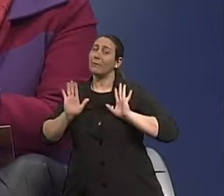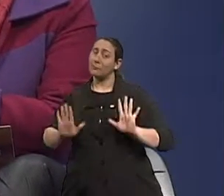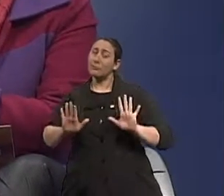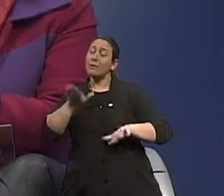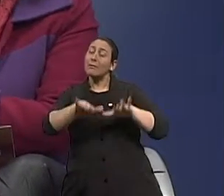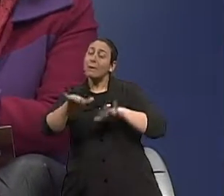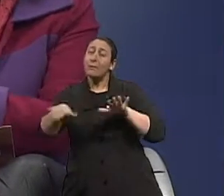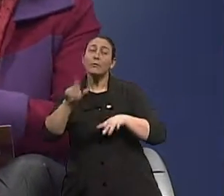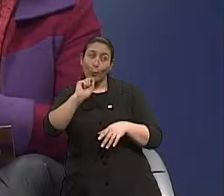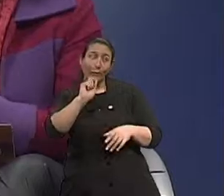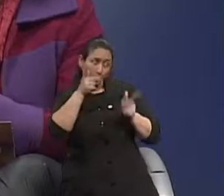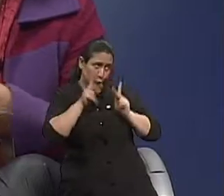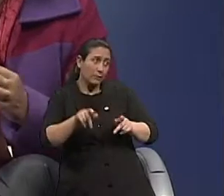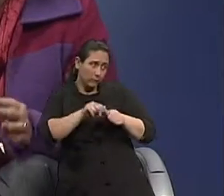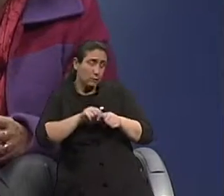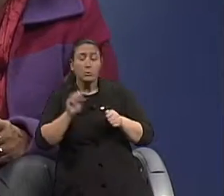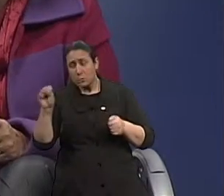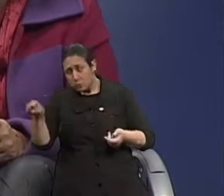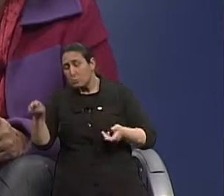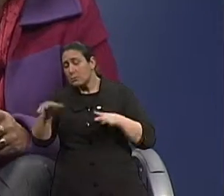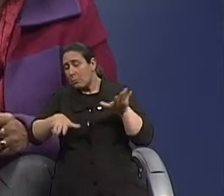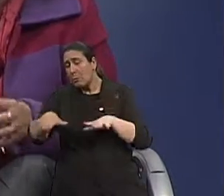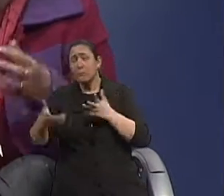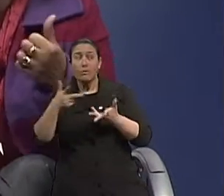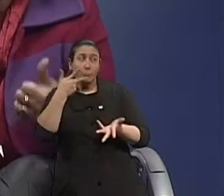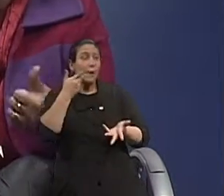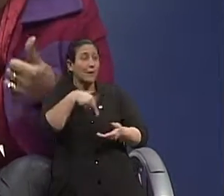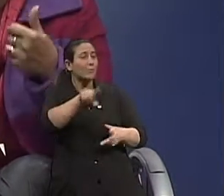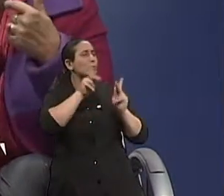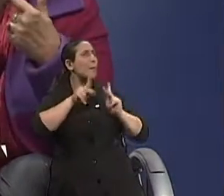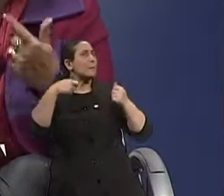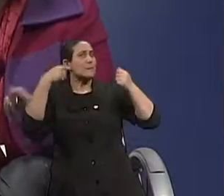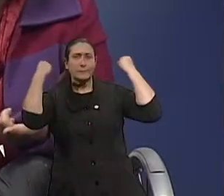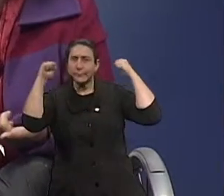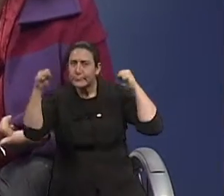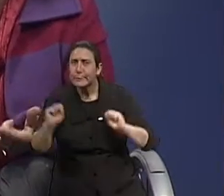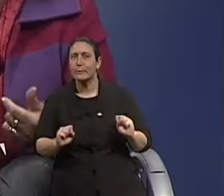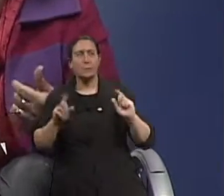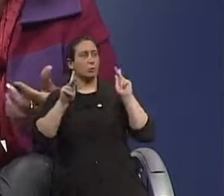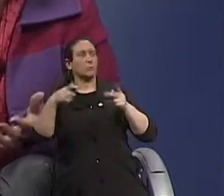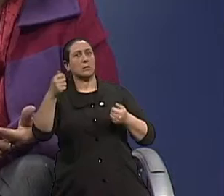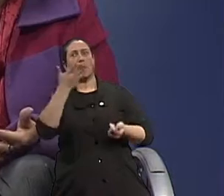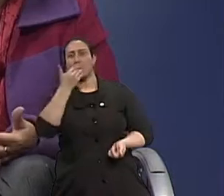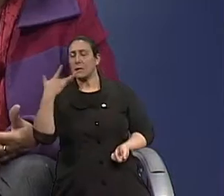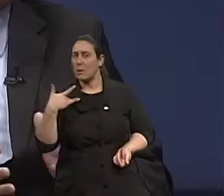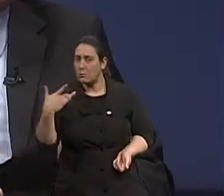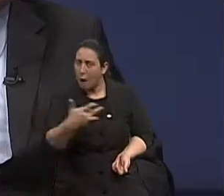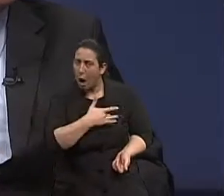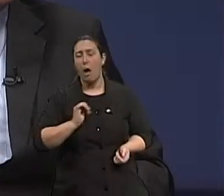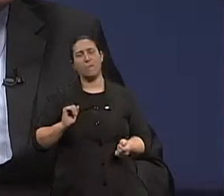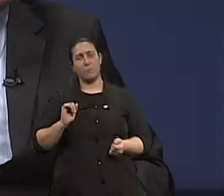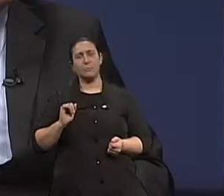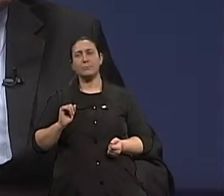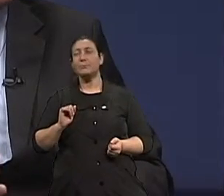processo que está sendo realmente praticado por esse organismo que faz exercício, que tem uma alimentação saudável, né? E se não